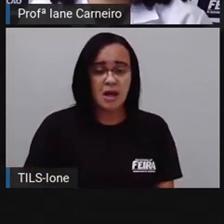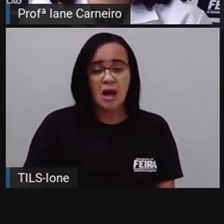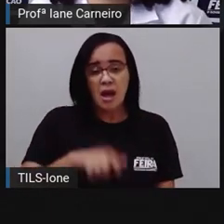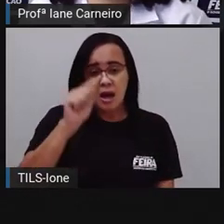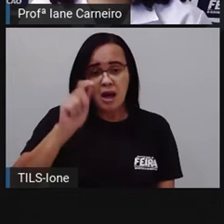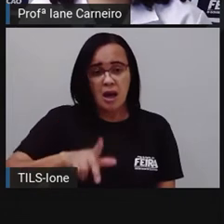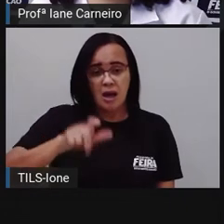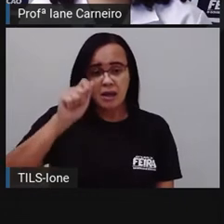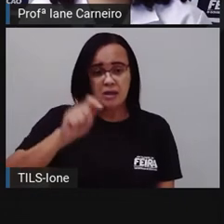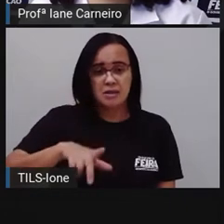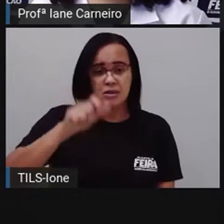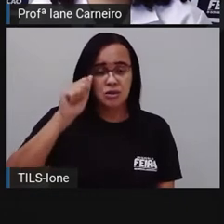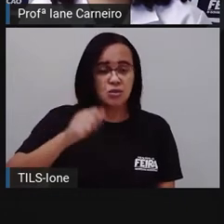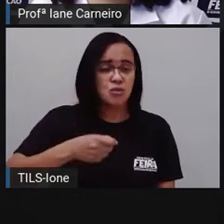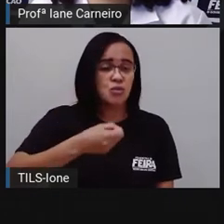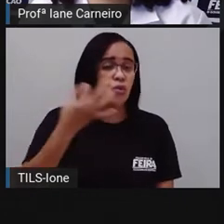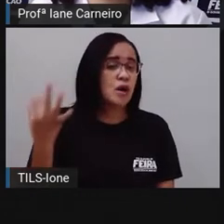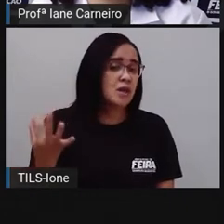cor azul?